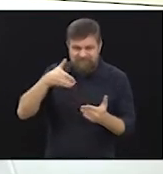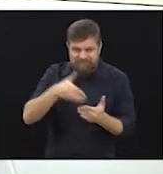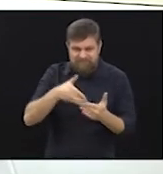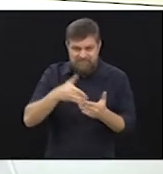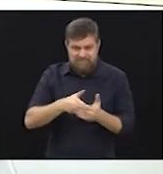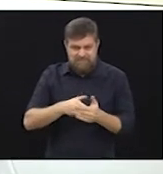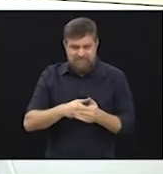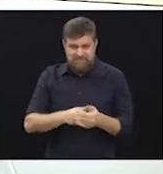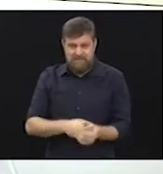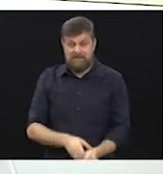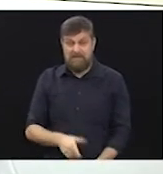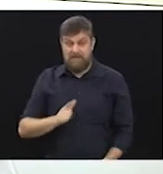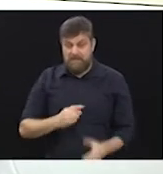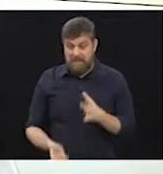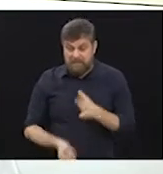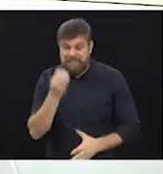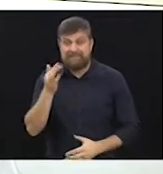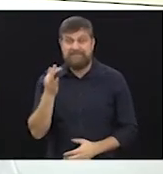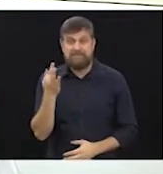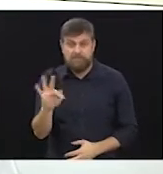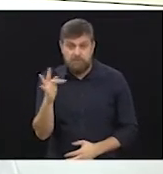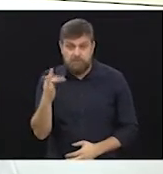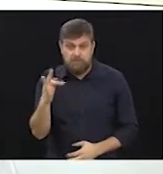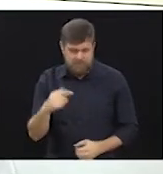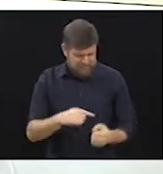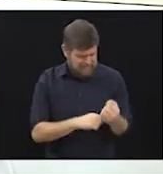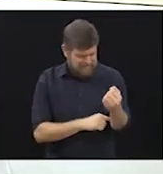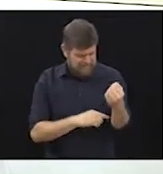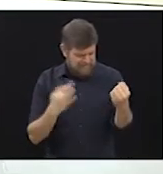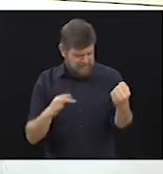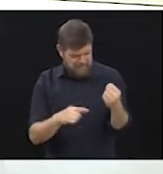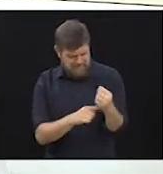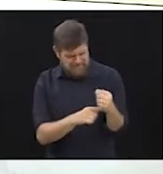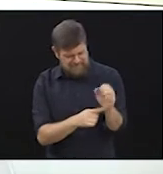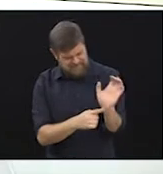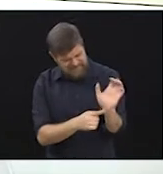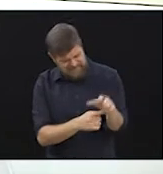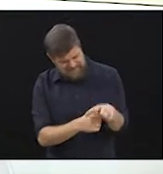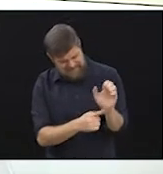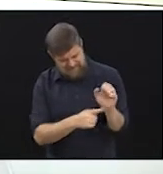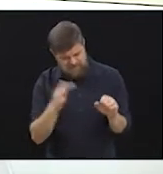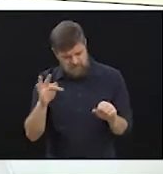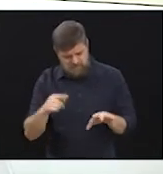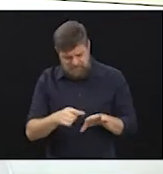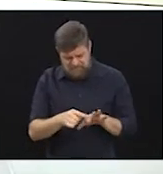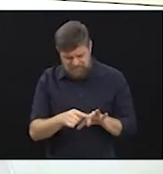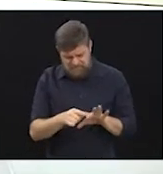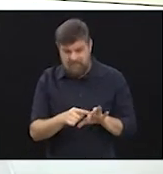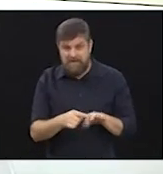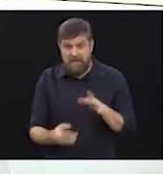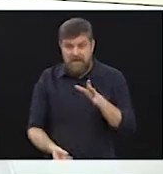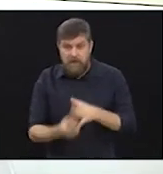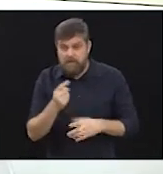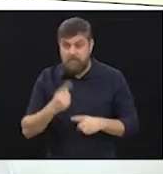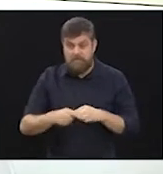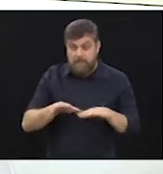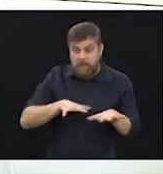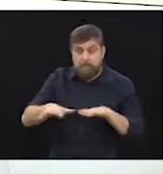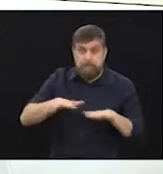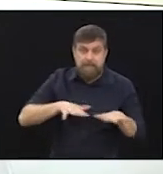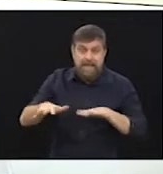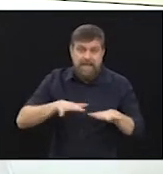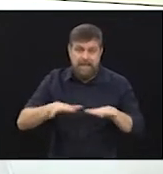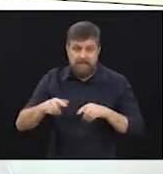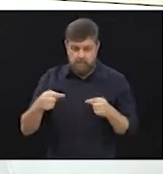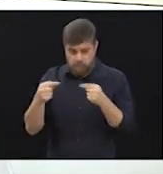irritação maior e dor no paciente. Essa dor, ela é uma dor de natureza mecânica. Ela está